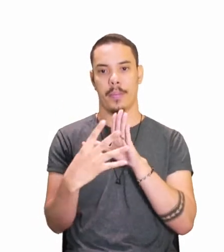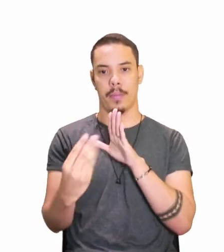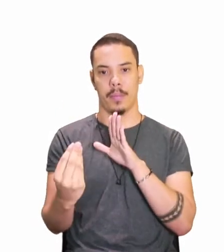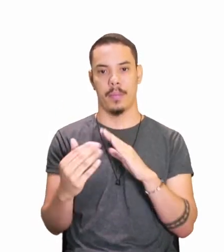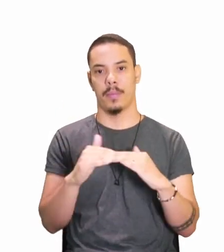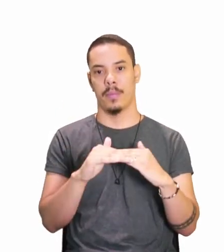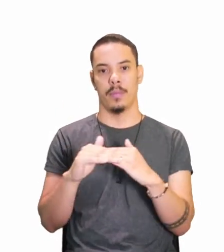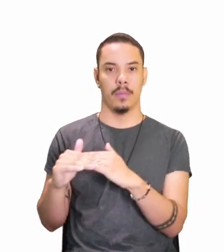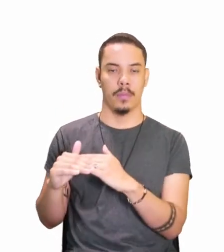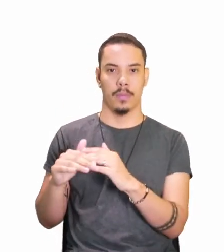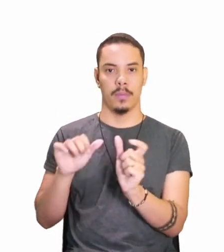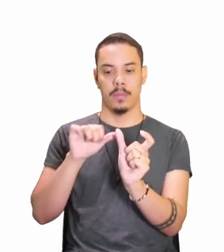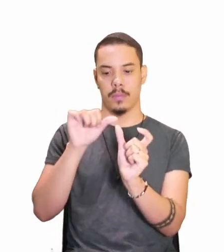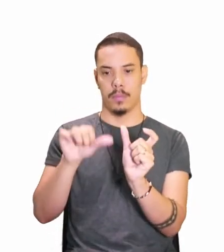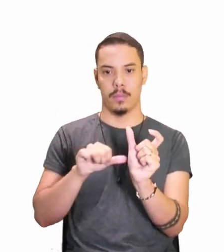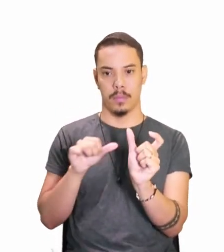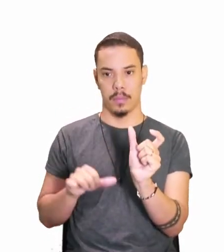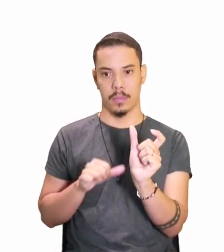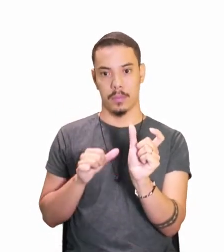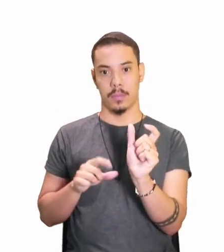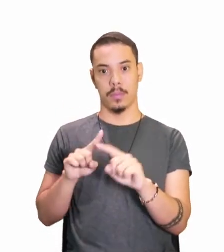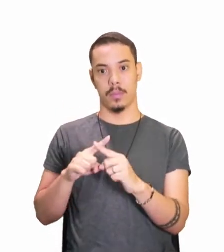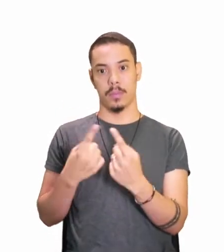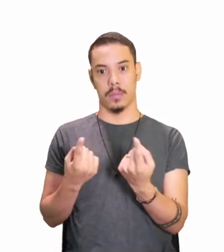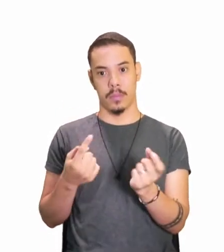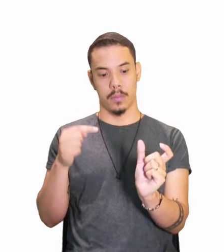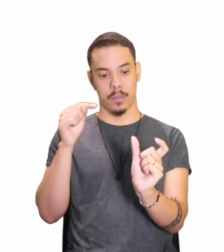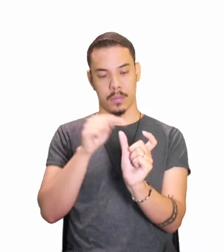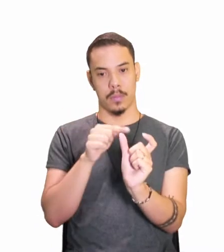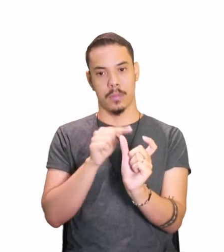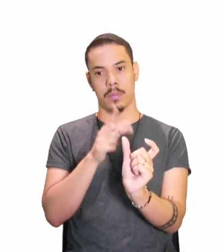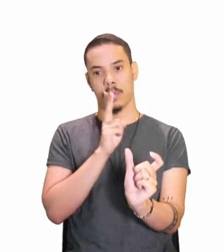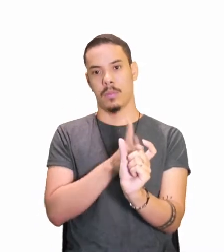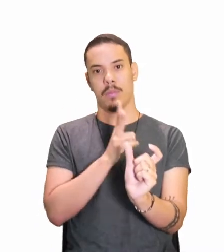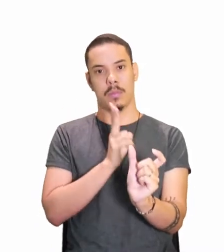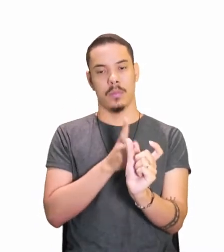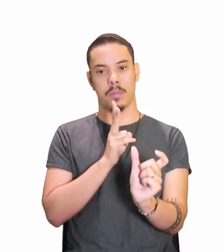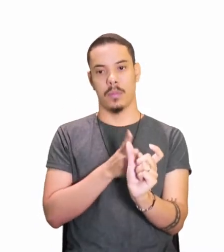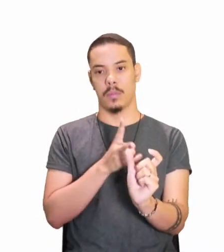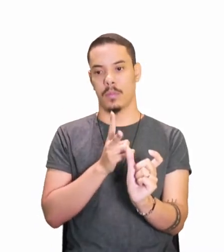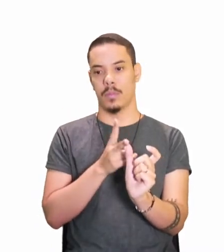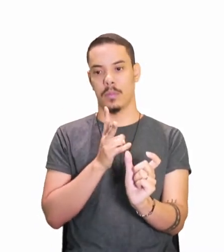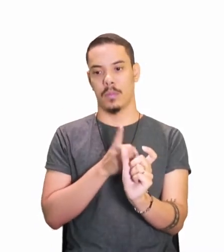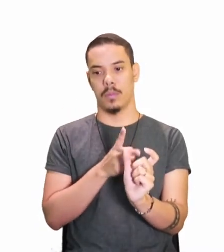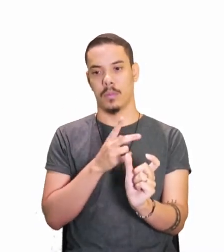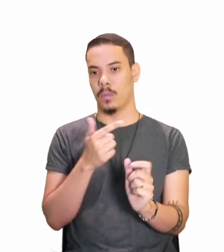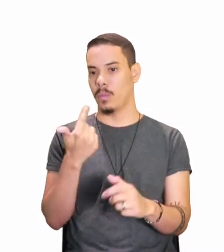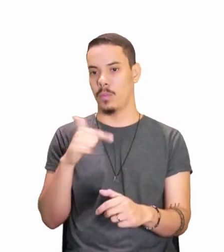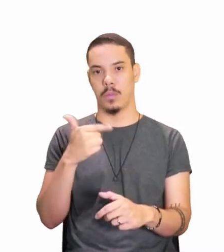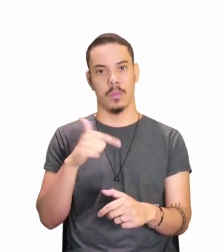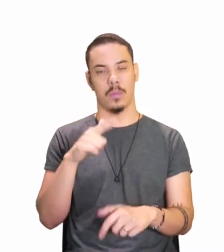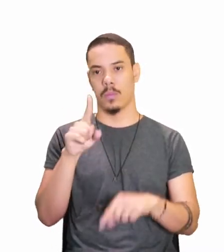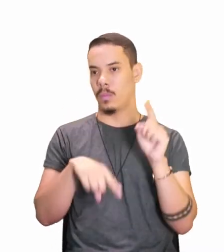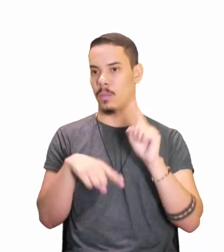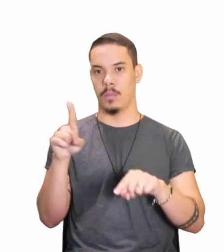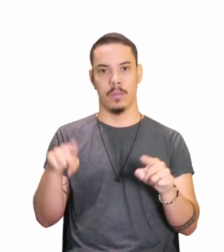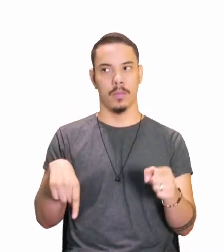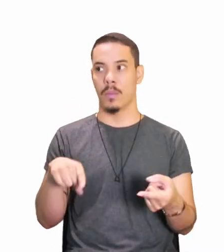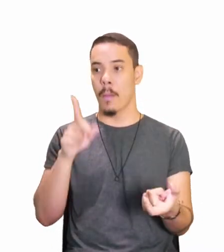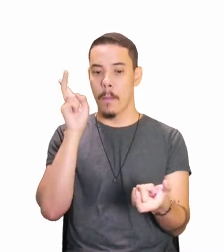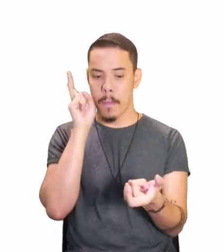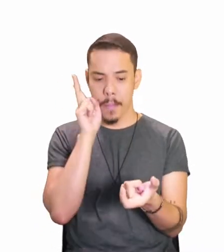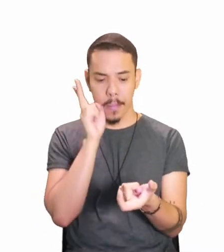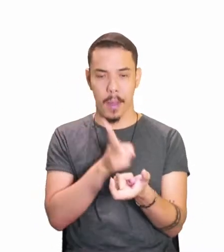da conjugação, mantendo o radical invariável. O isso quer dizer? Não mudar,